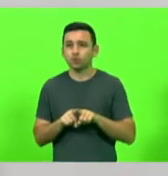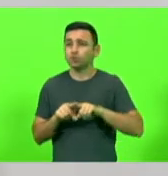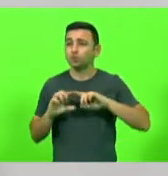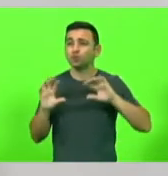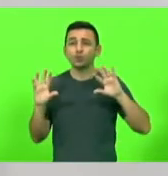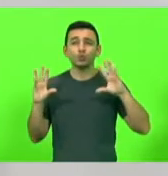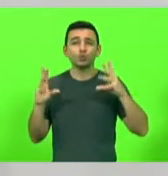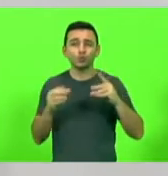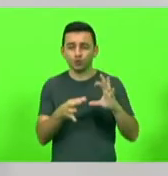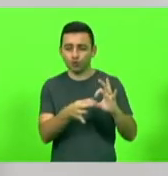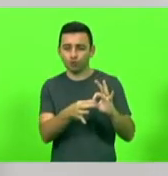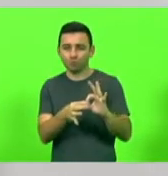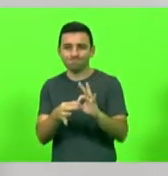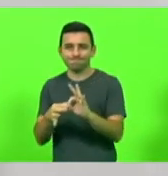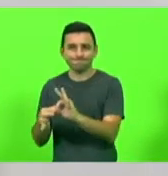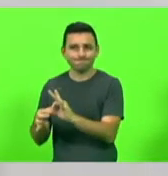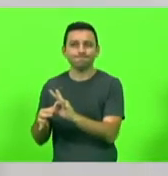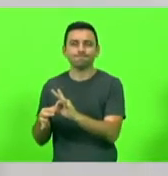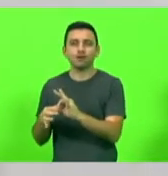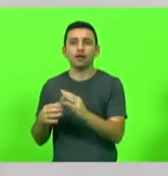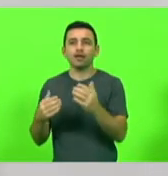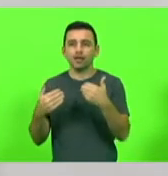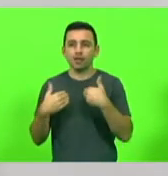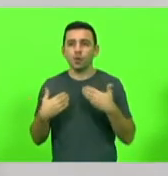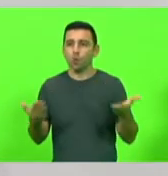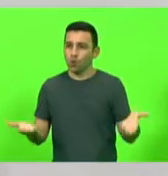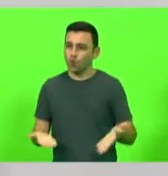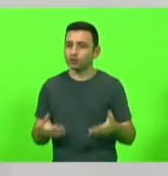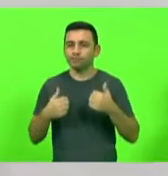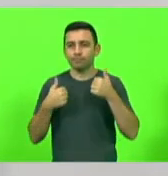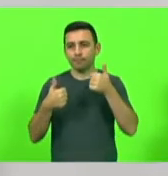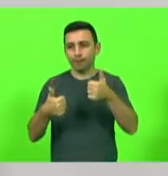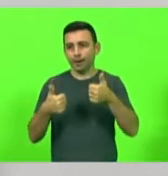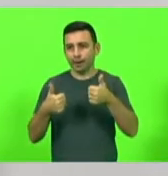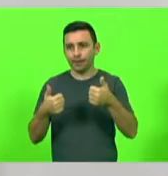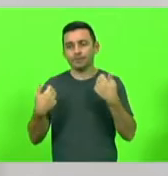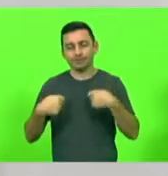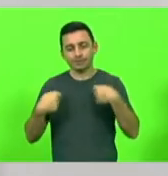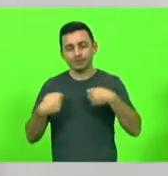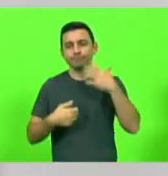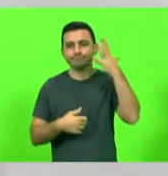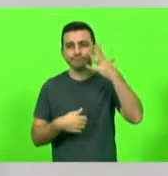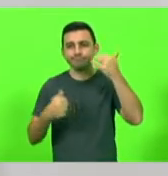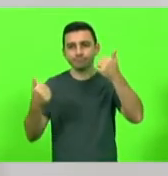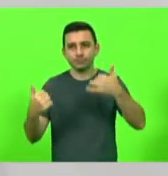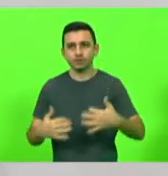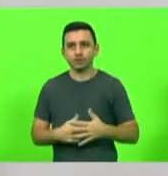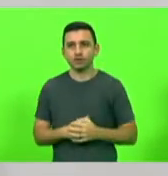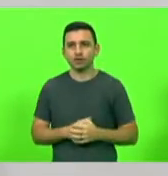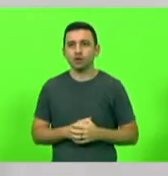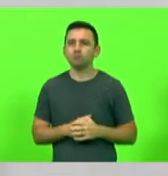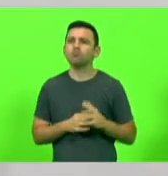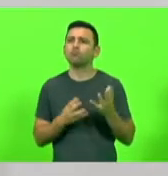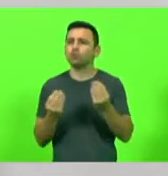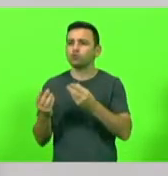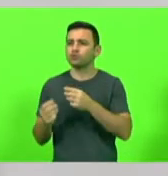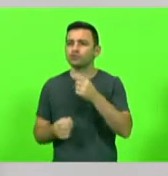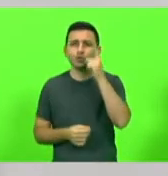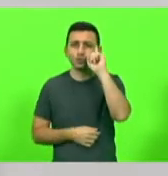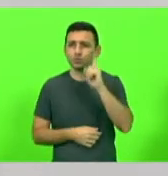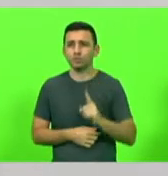esse conjunto, hoje estou muito bem e preciso fazer esse relato. Talvez muitos não saibam,